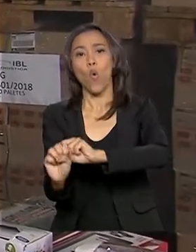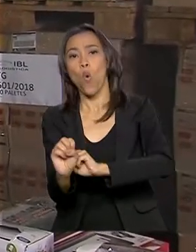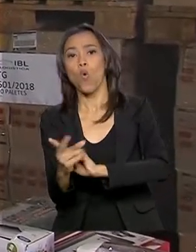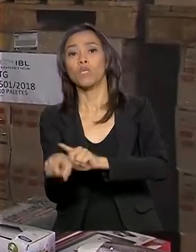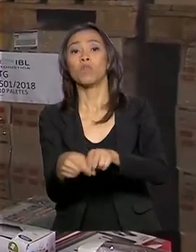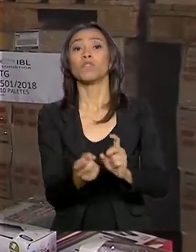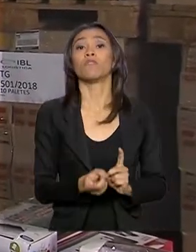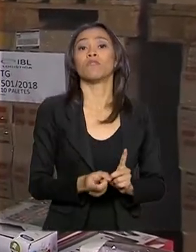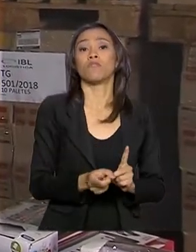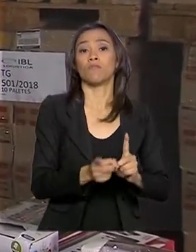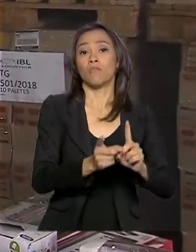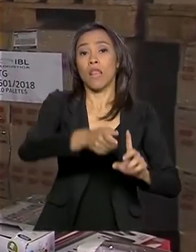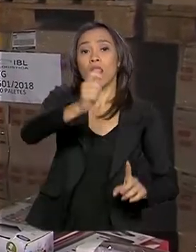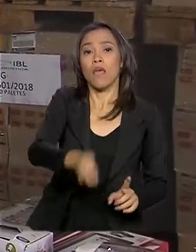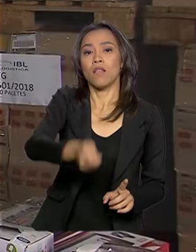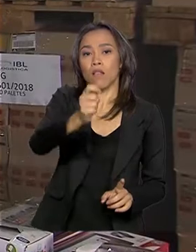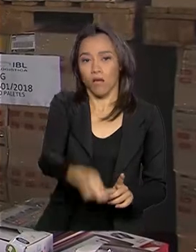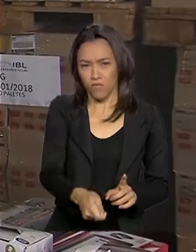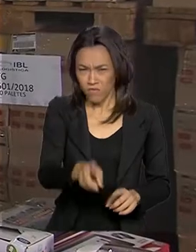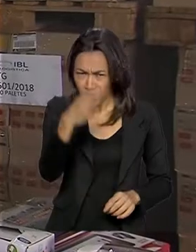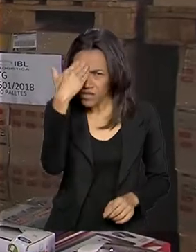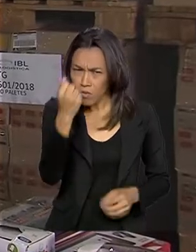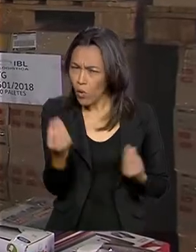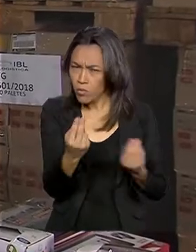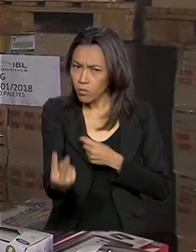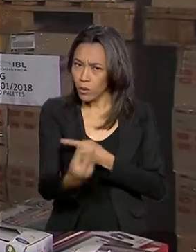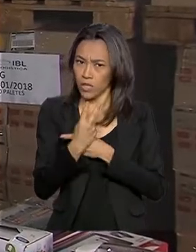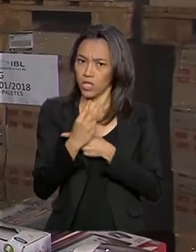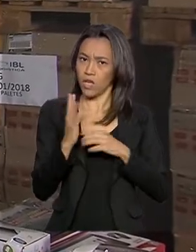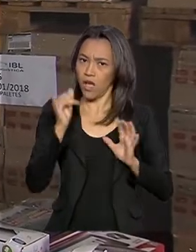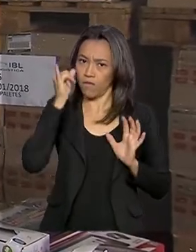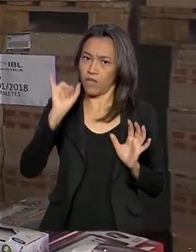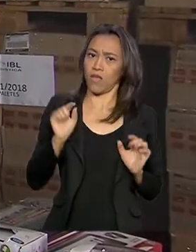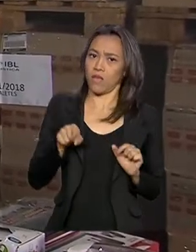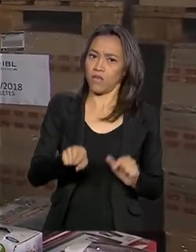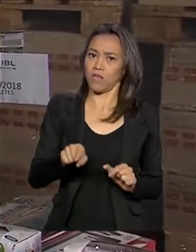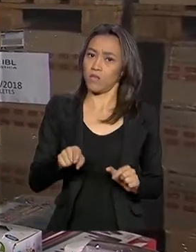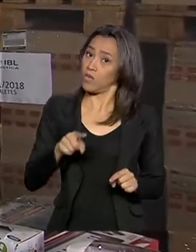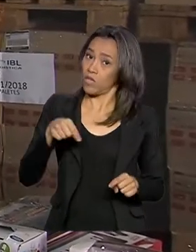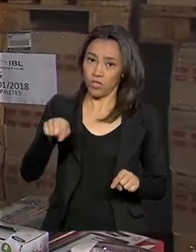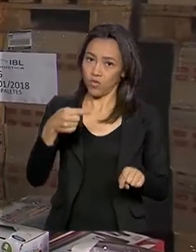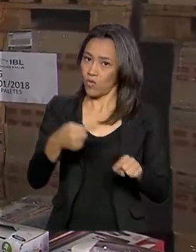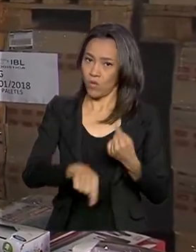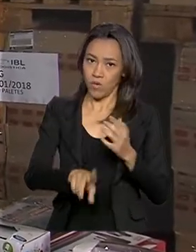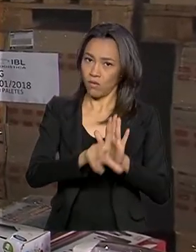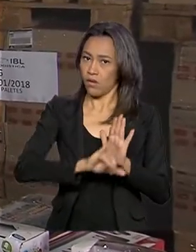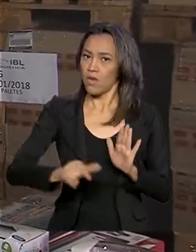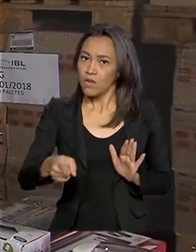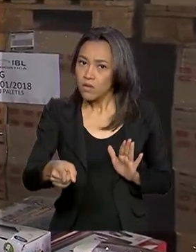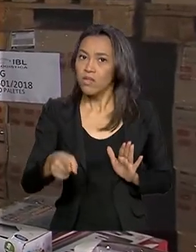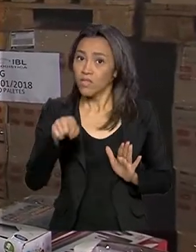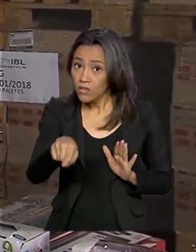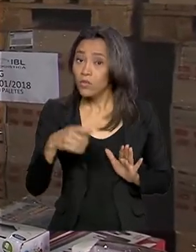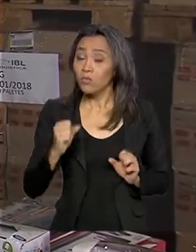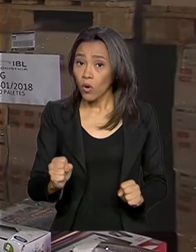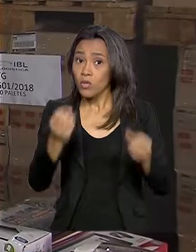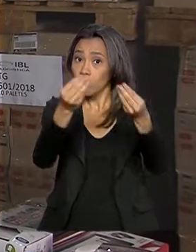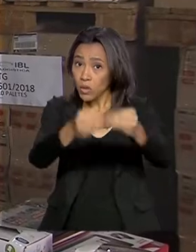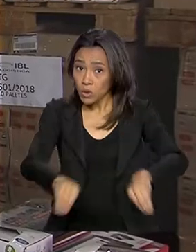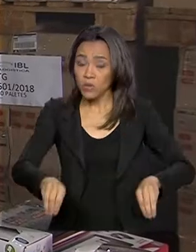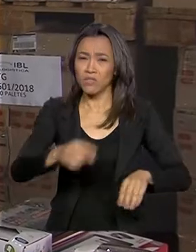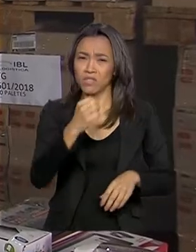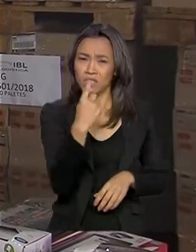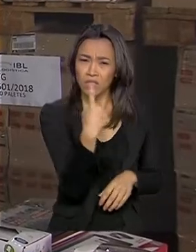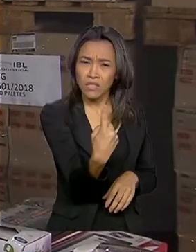Agora, você sabe se proteger da pirataria? Essa prática ilegal pode causar um prejuízo de